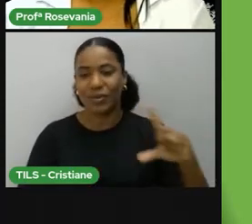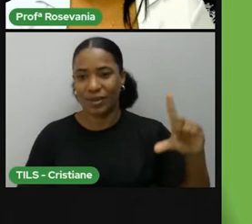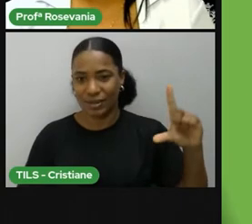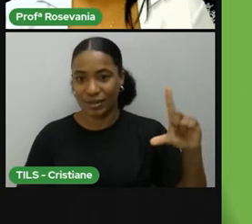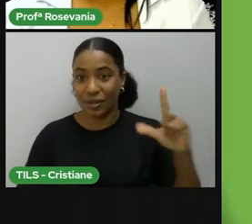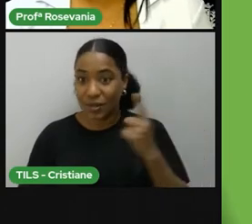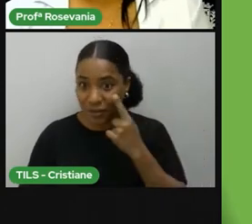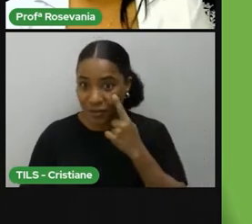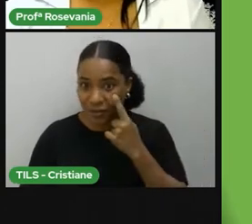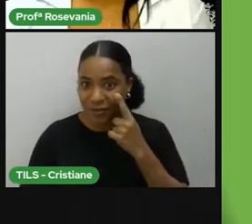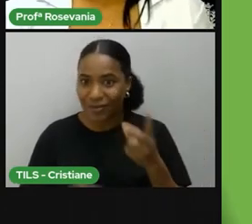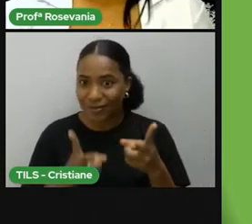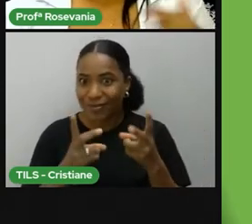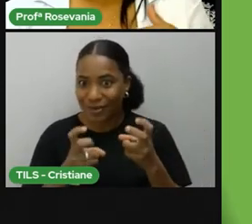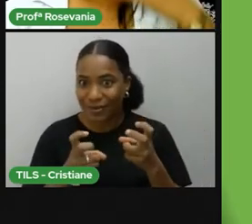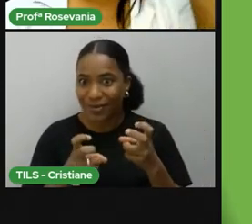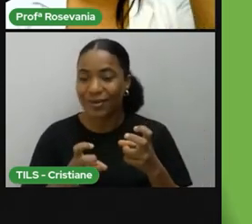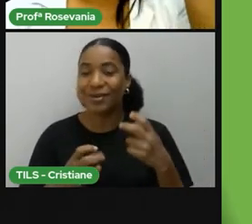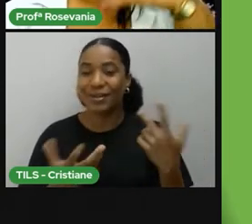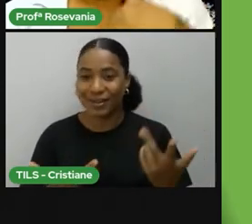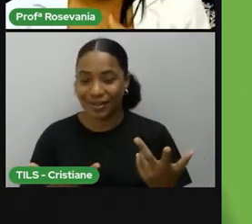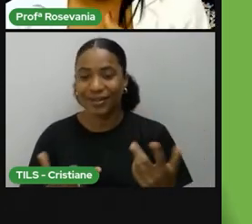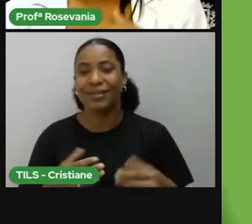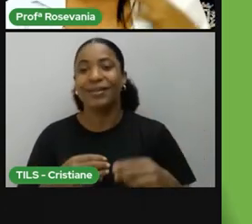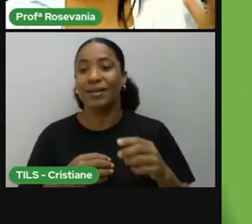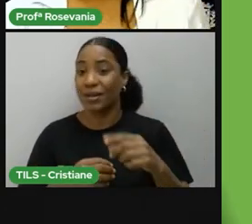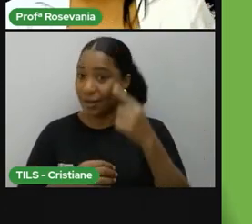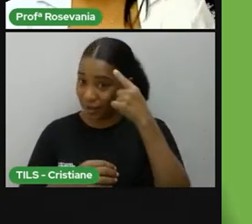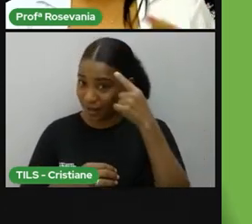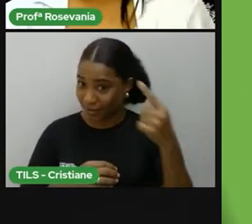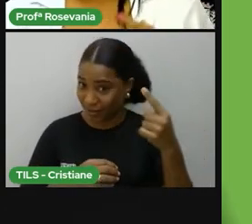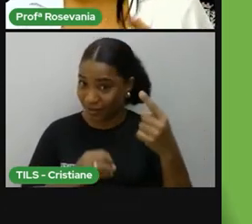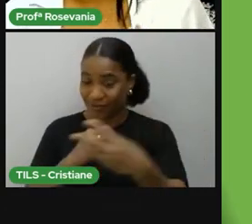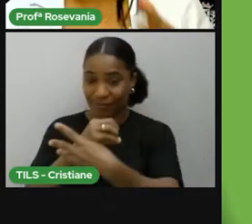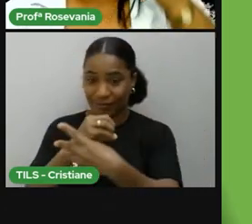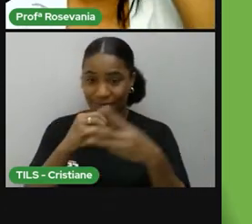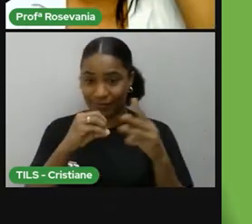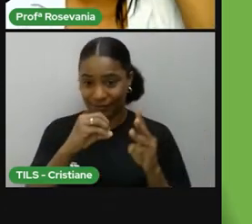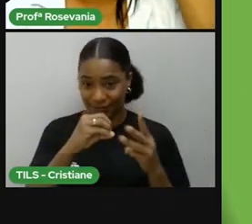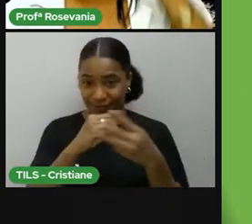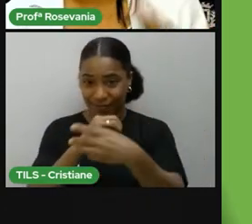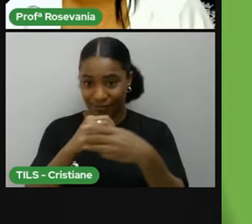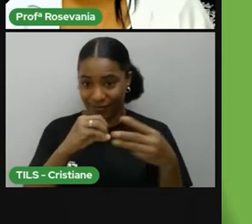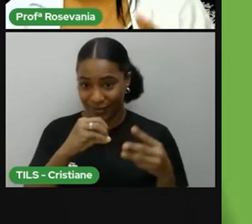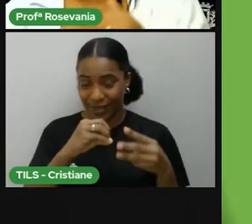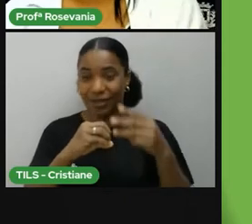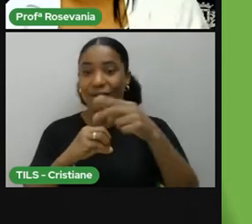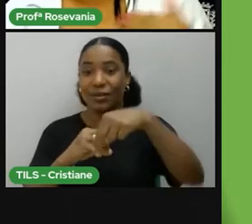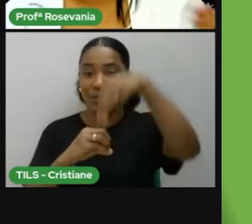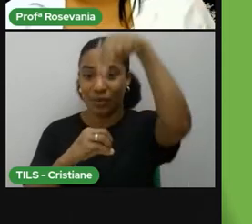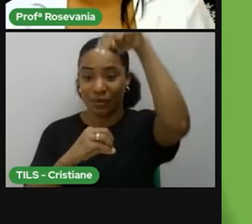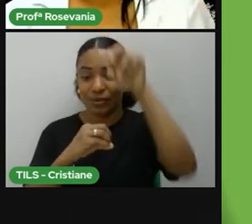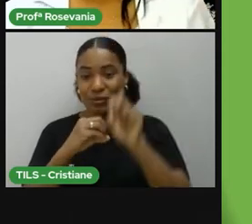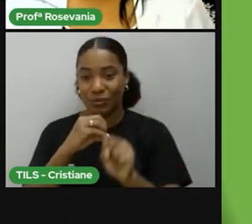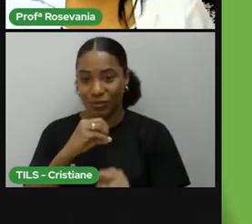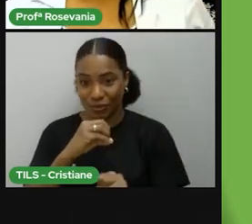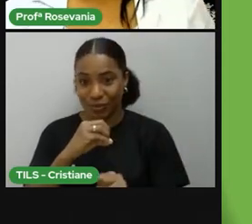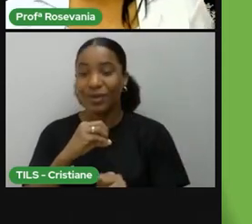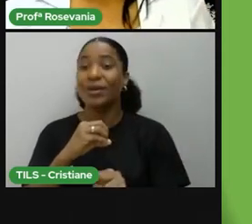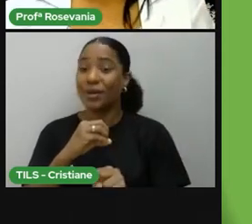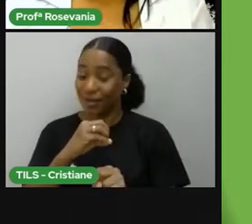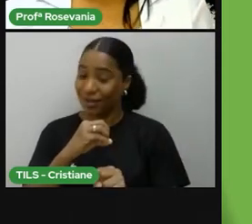Perceberam? Então, os paralelos dividem norte e sul e os meridianos dividem em leste e oeste.